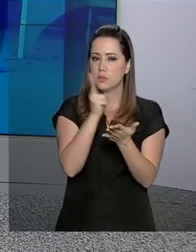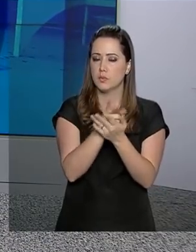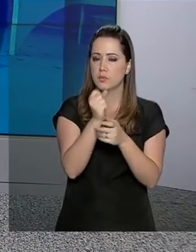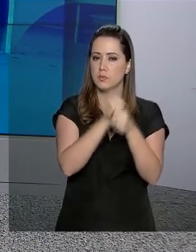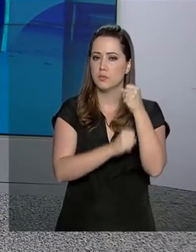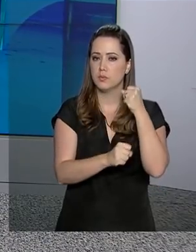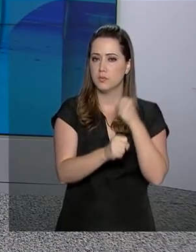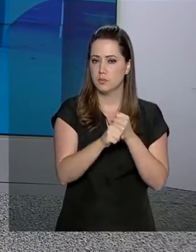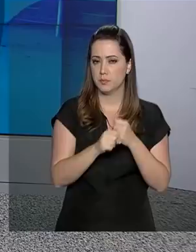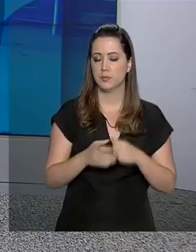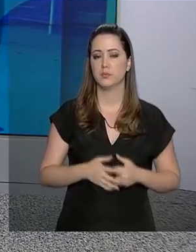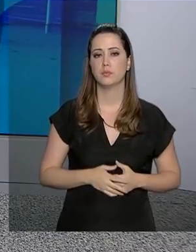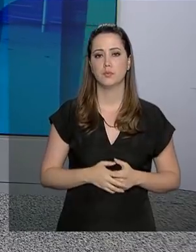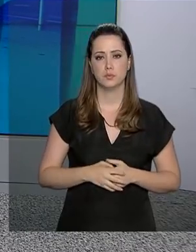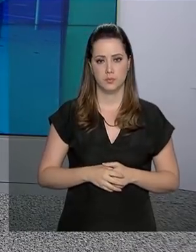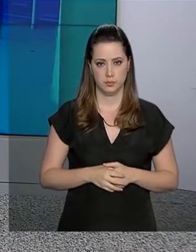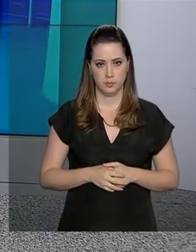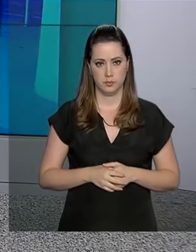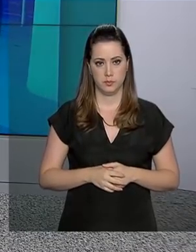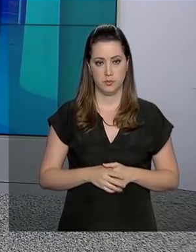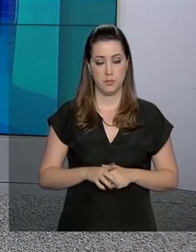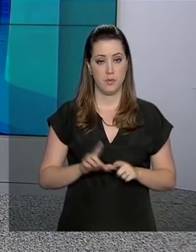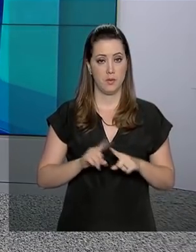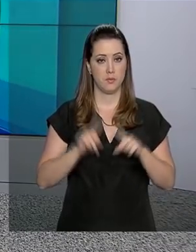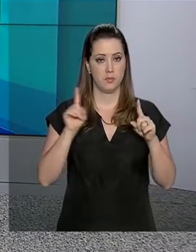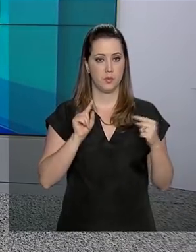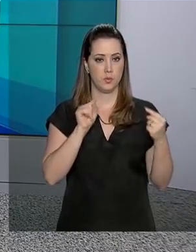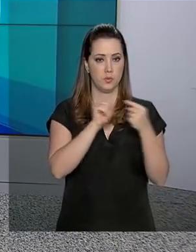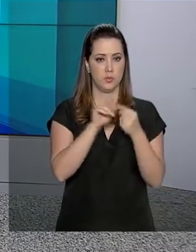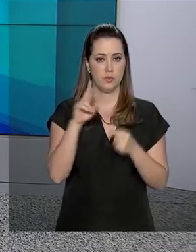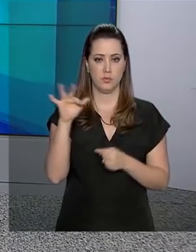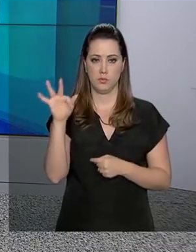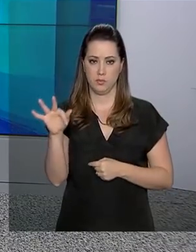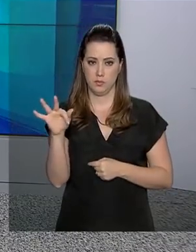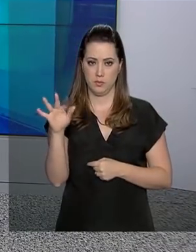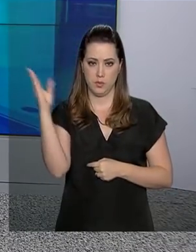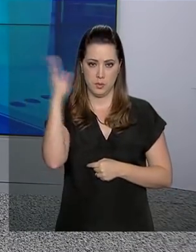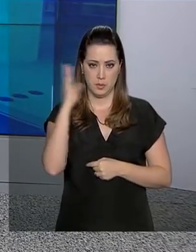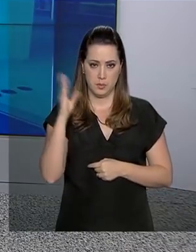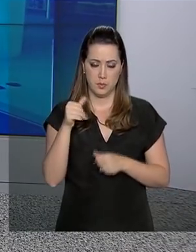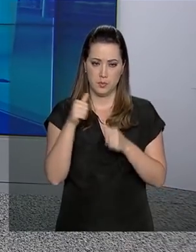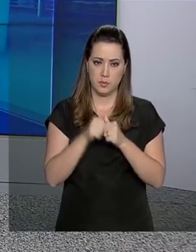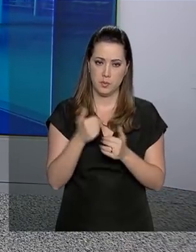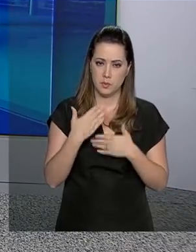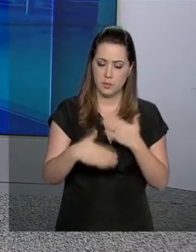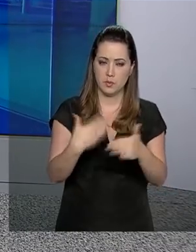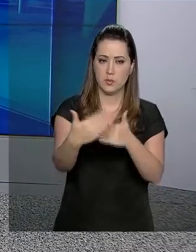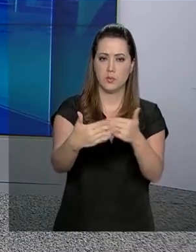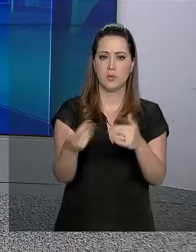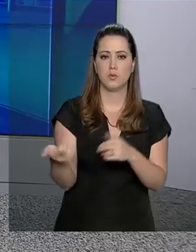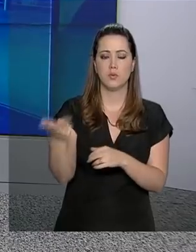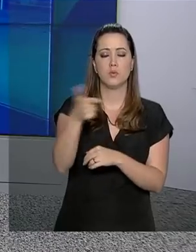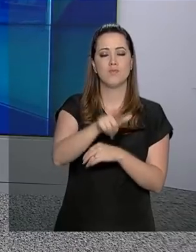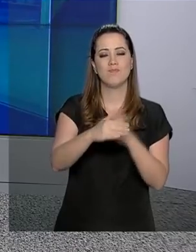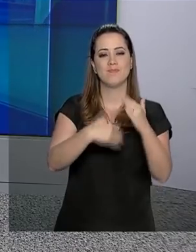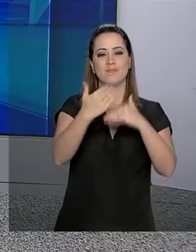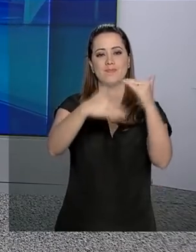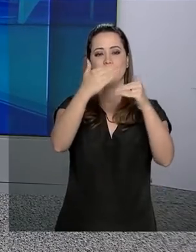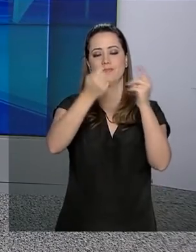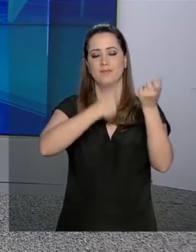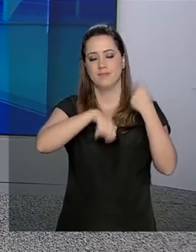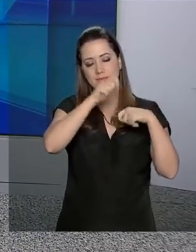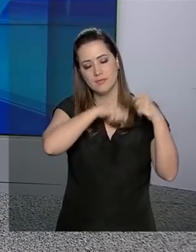comparação com o mesmo período do ano passado. Mas, de acordo com a Receita Federal, o Brasil está em um processo de